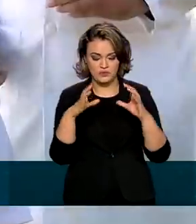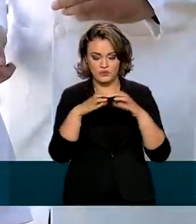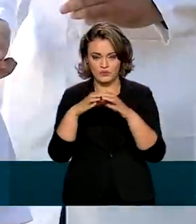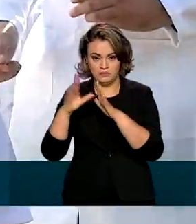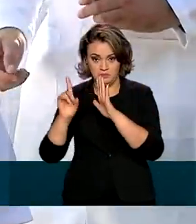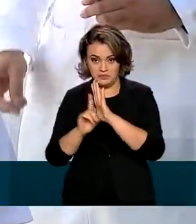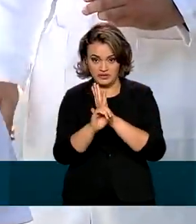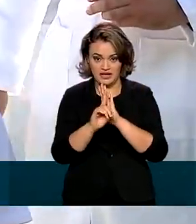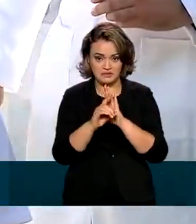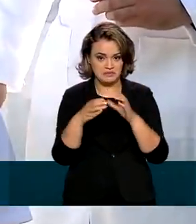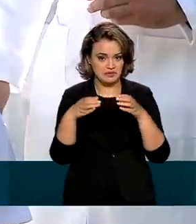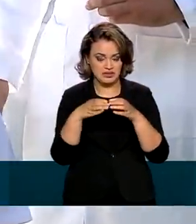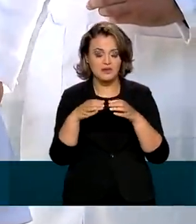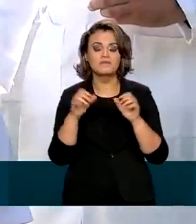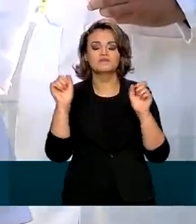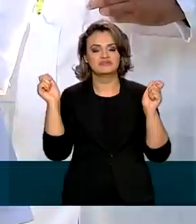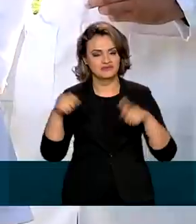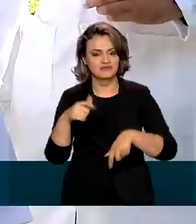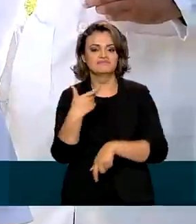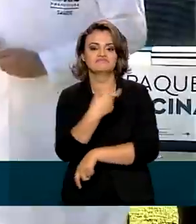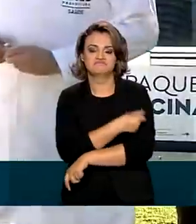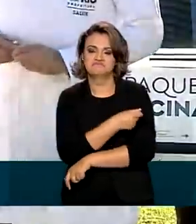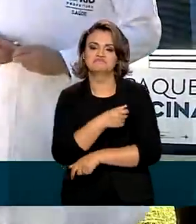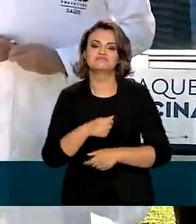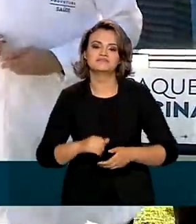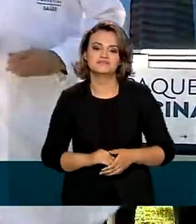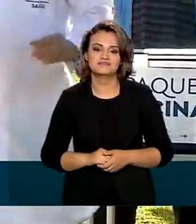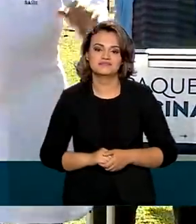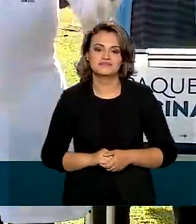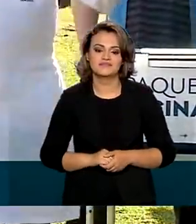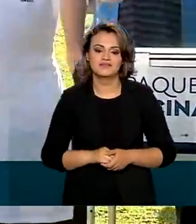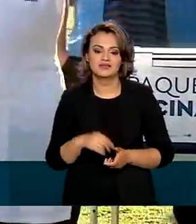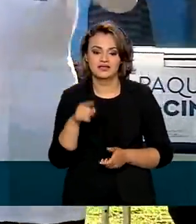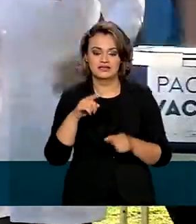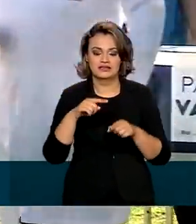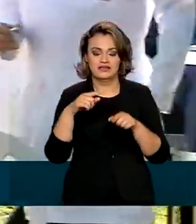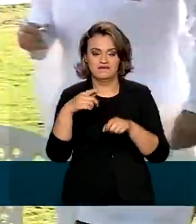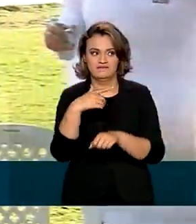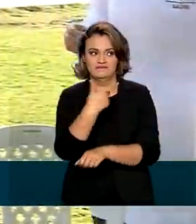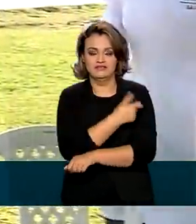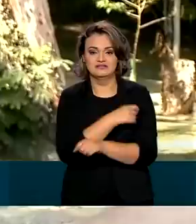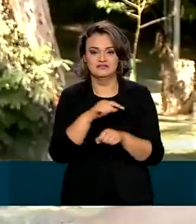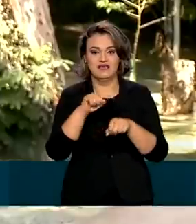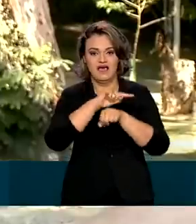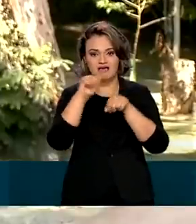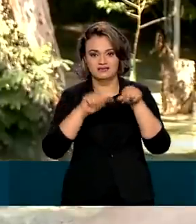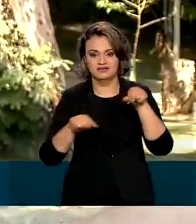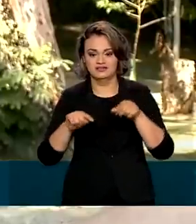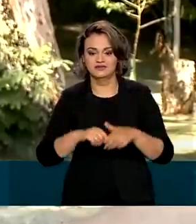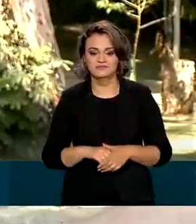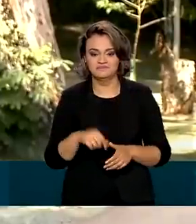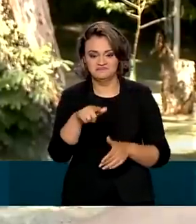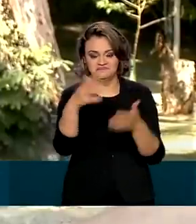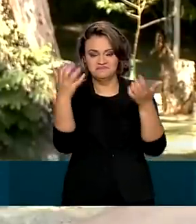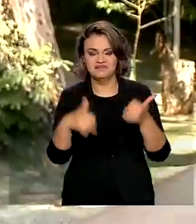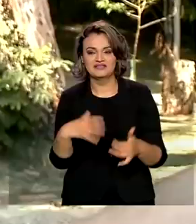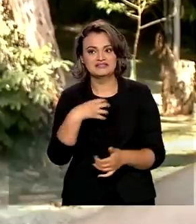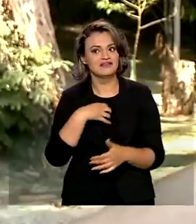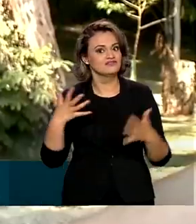prioritários, pôde também receber a imunização da Oxford-AstraZeneca. Sentimento de